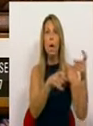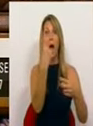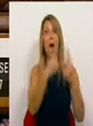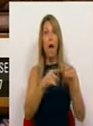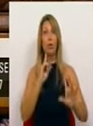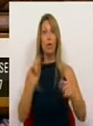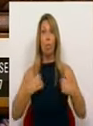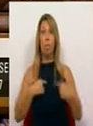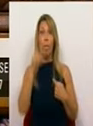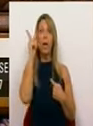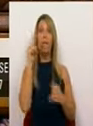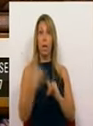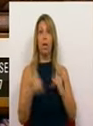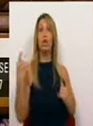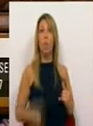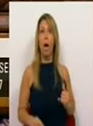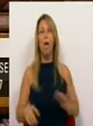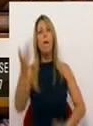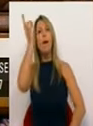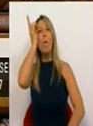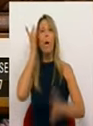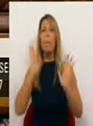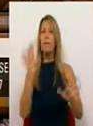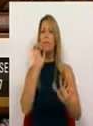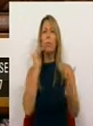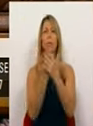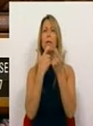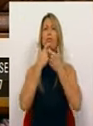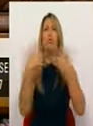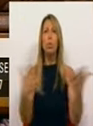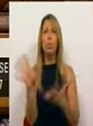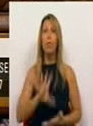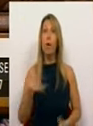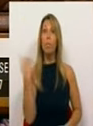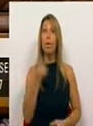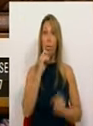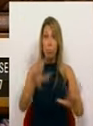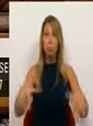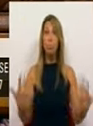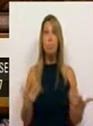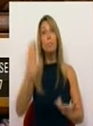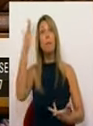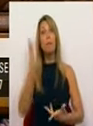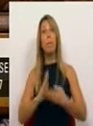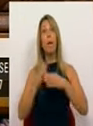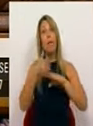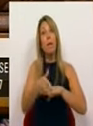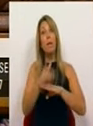bombeiros têm de ser valorizados por todas as formas ao nosso alcance. E designadamente através de um reforço